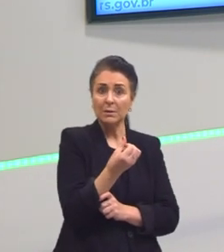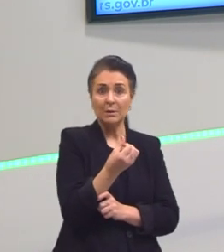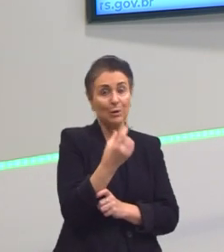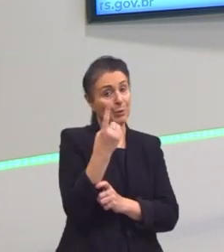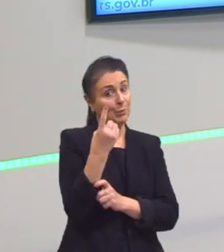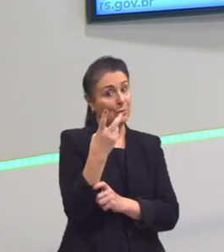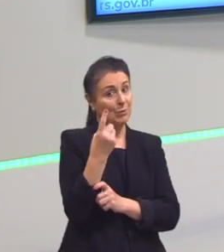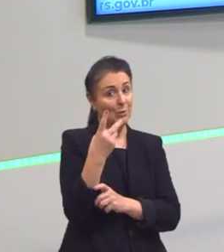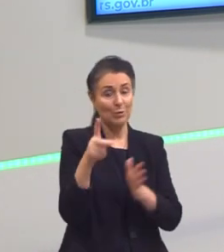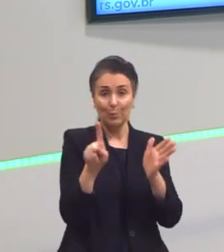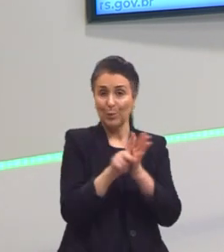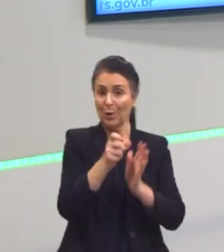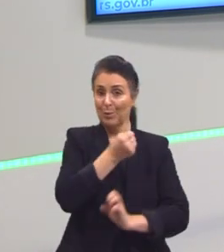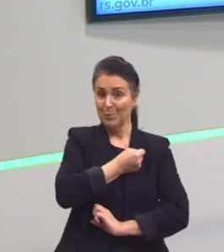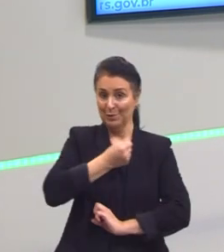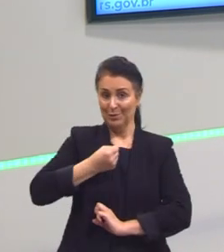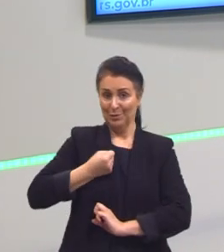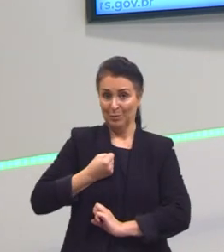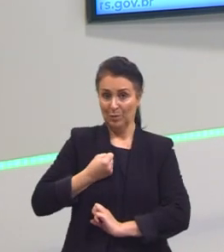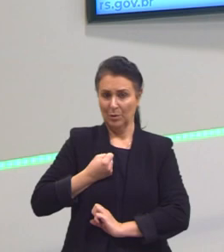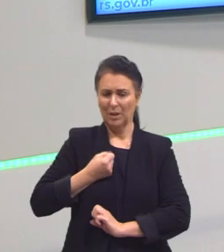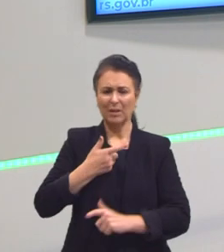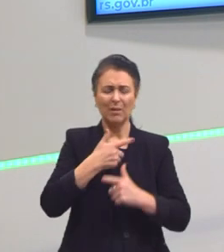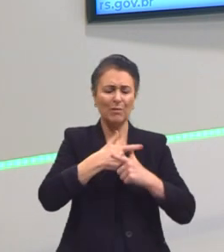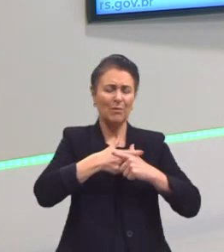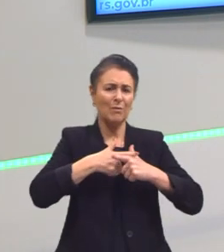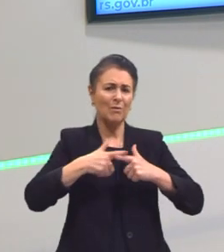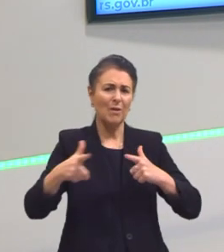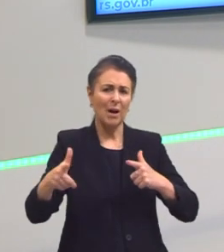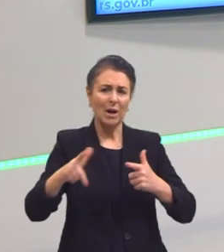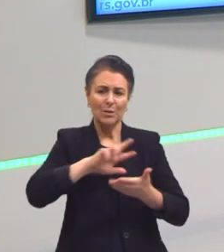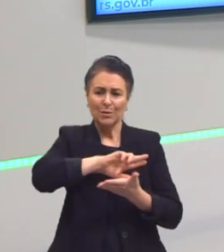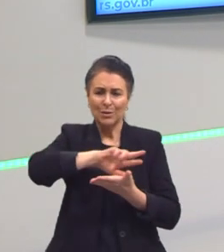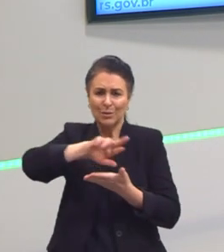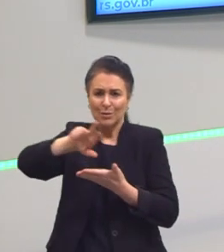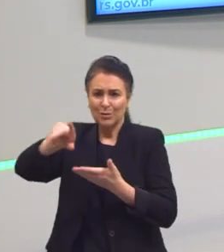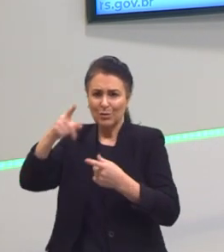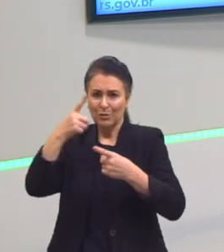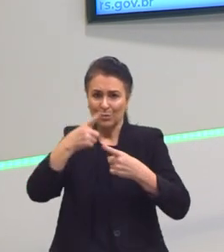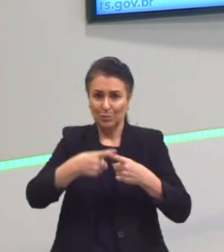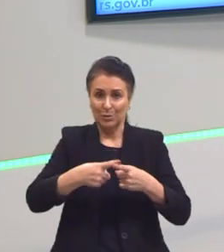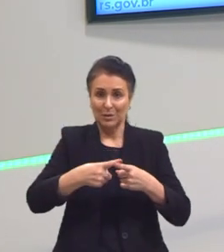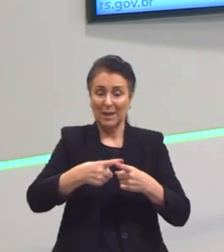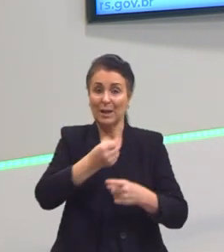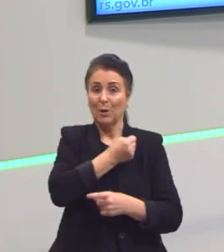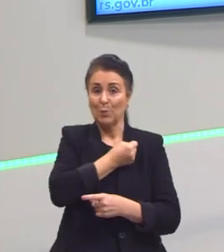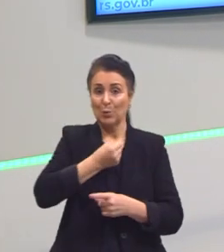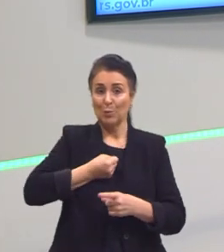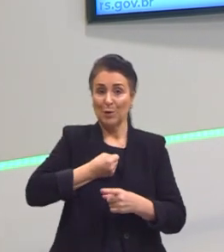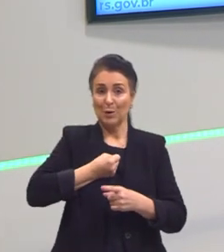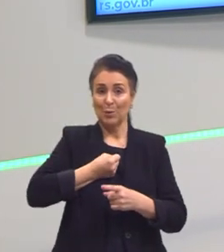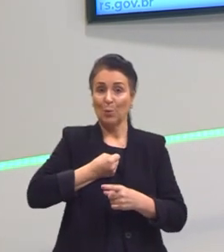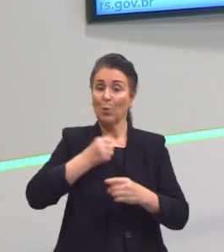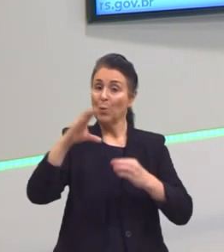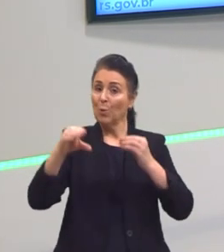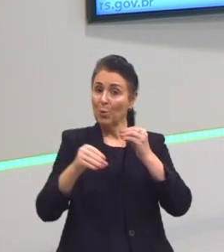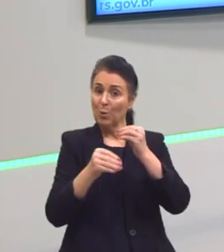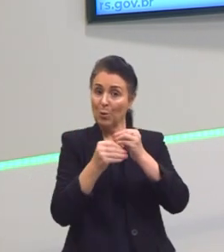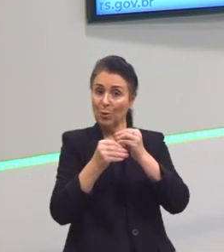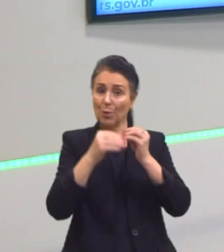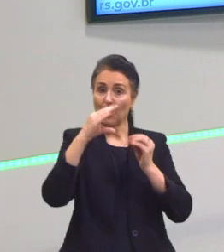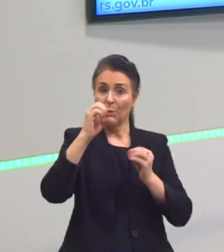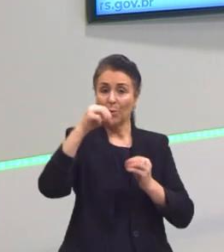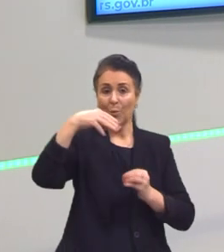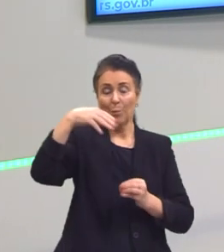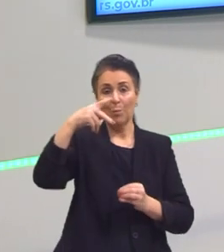Esse número, como ele tem vários divisores, ele é chamado de número composto. Então, para chegar no 12, por exemplo, eu posso multiplicar